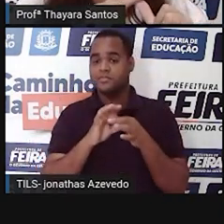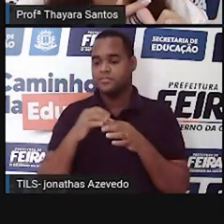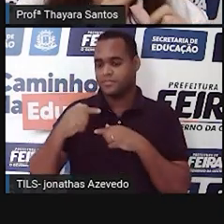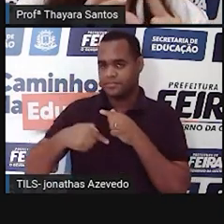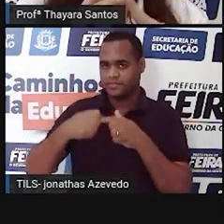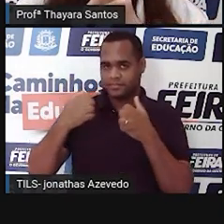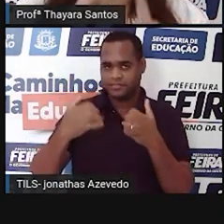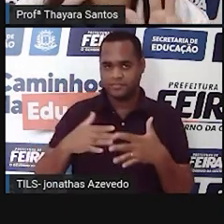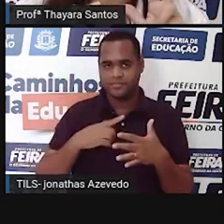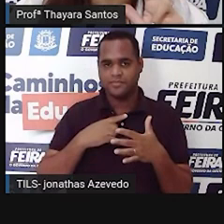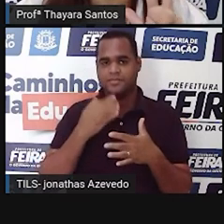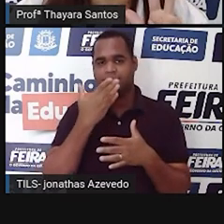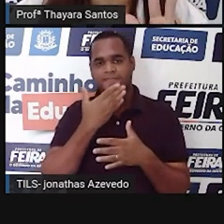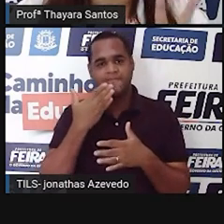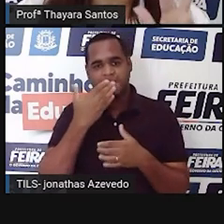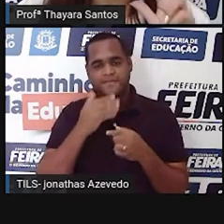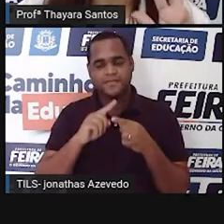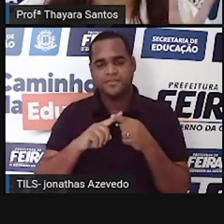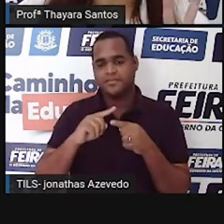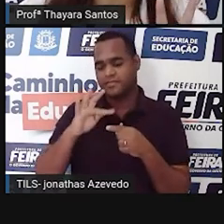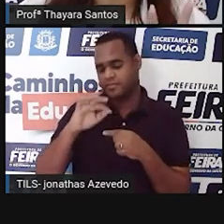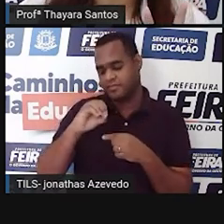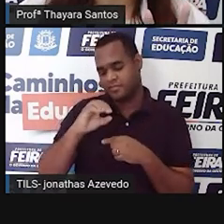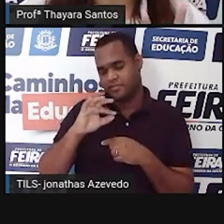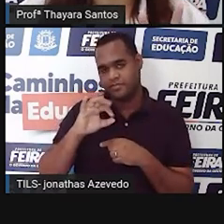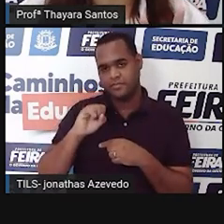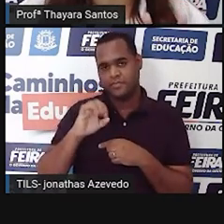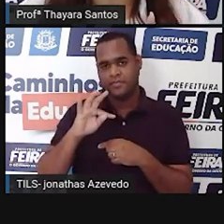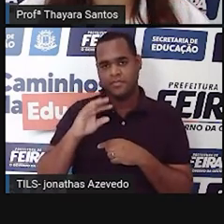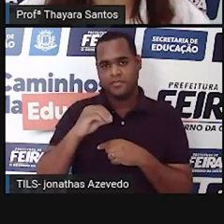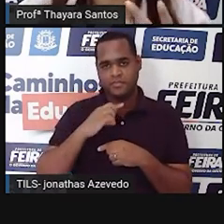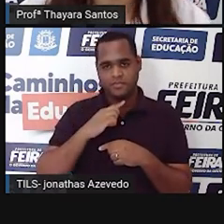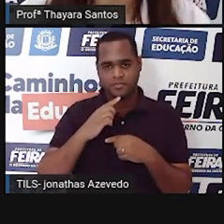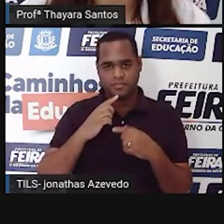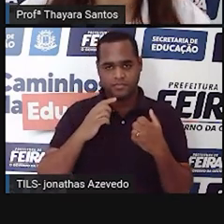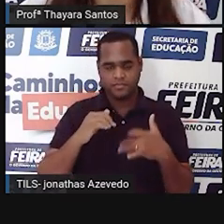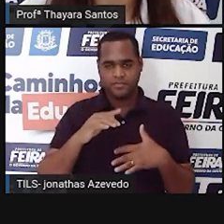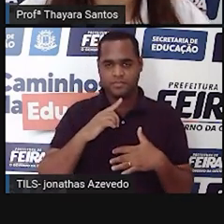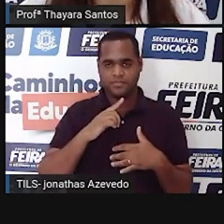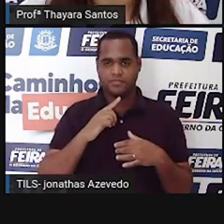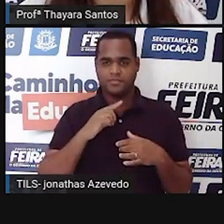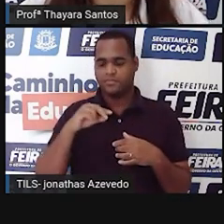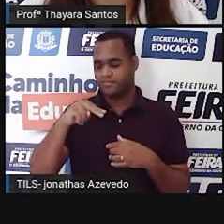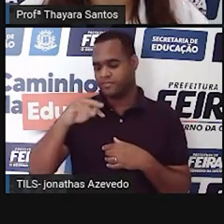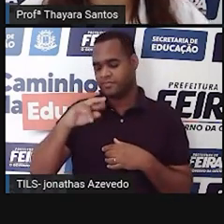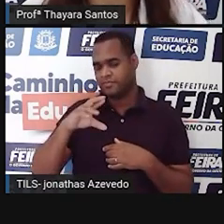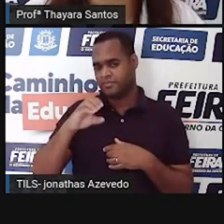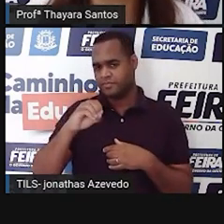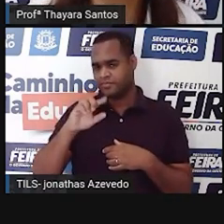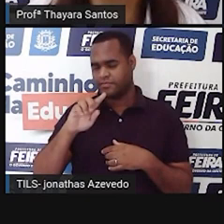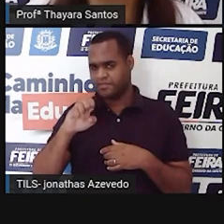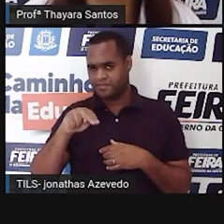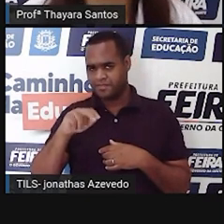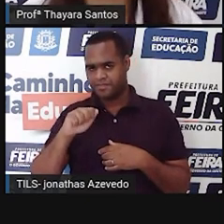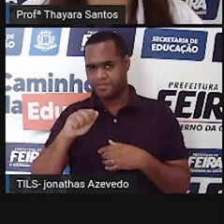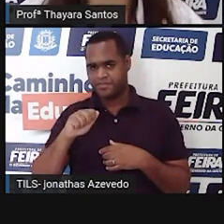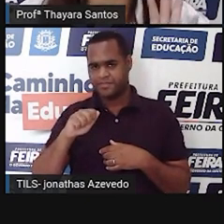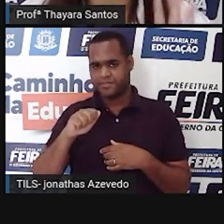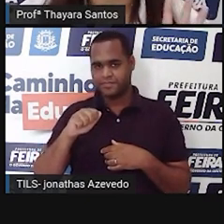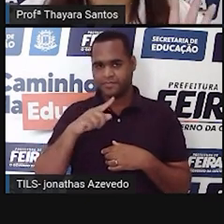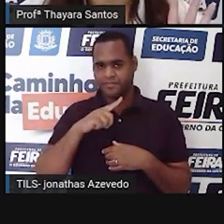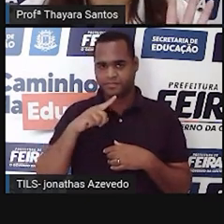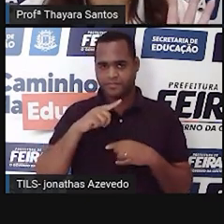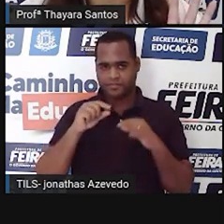por açúcar, fosfato, mais uma base nitrogenada. E o que é essa base nitrogenada? A gente tem, na verdade,